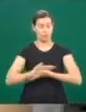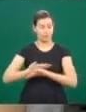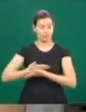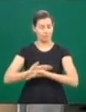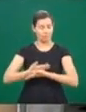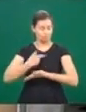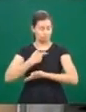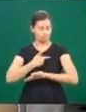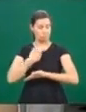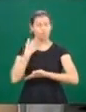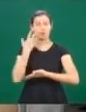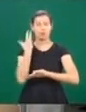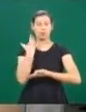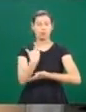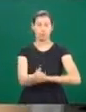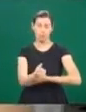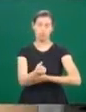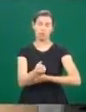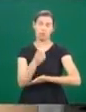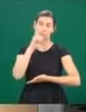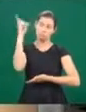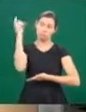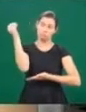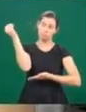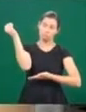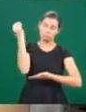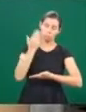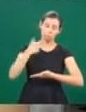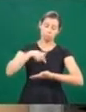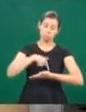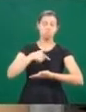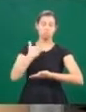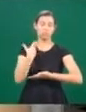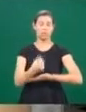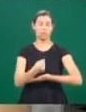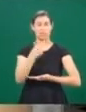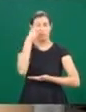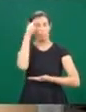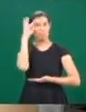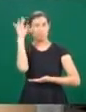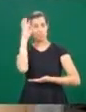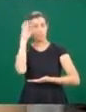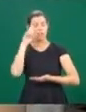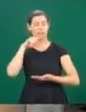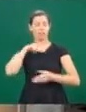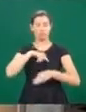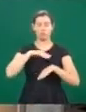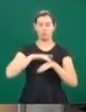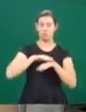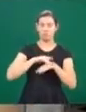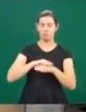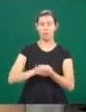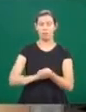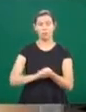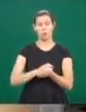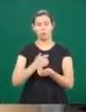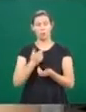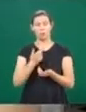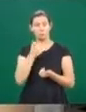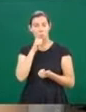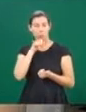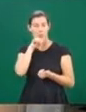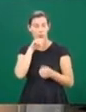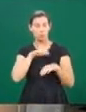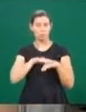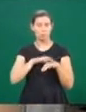como Deus quer te dar. Porque você não imagina que você pode ter algum problema, que a criança pode ter alguma síndrome, principalmente